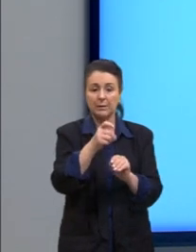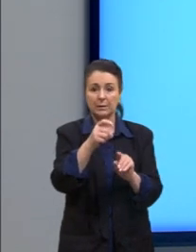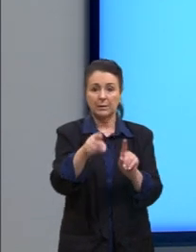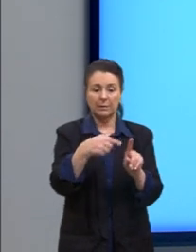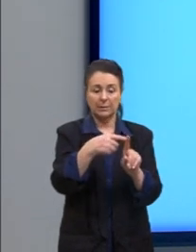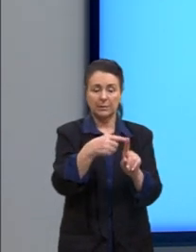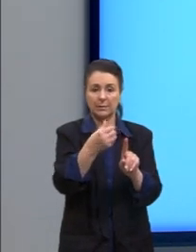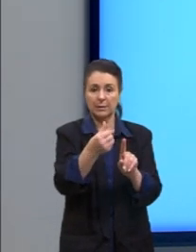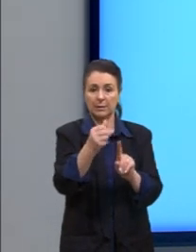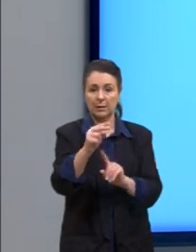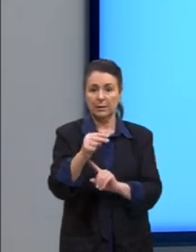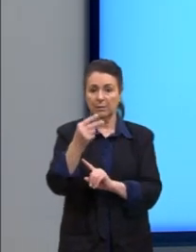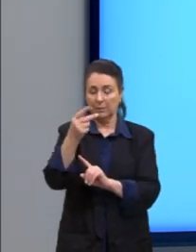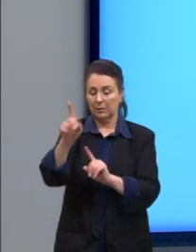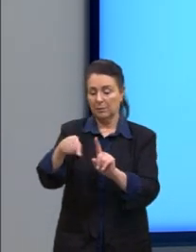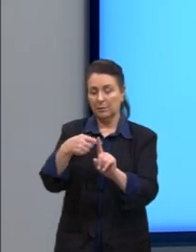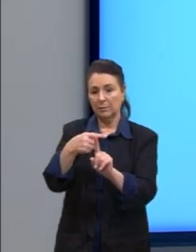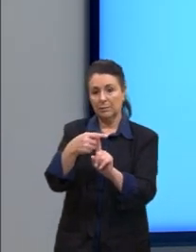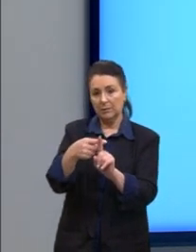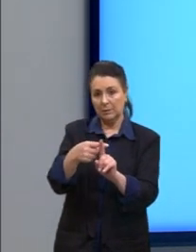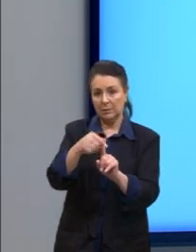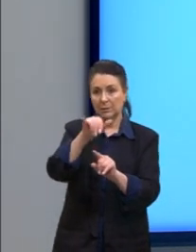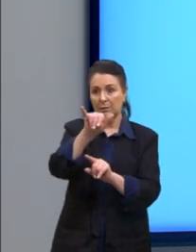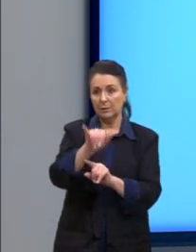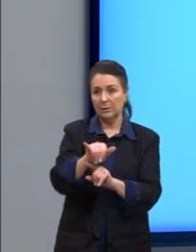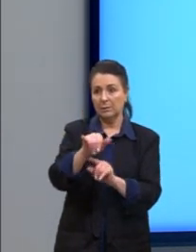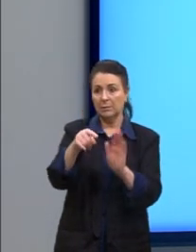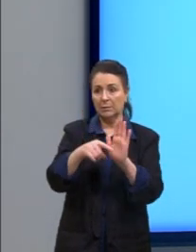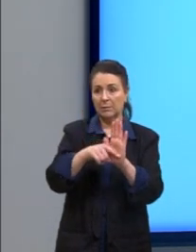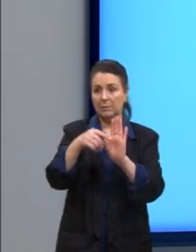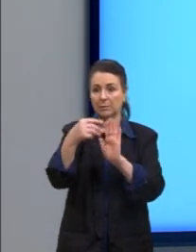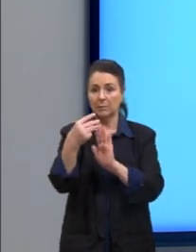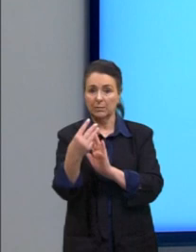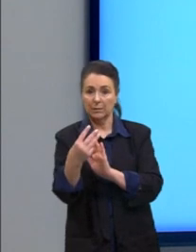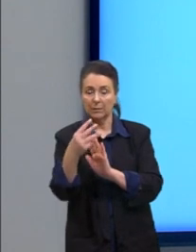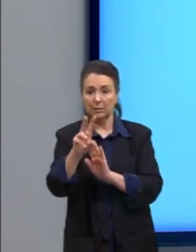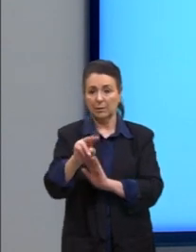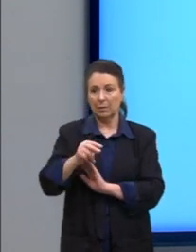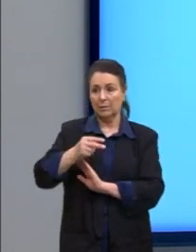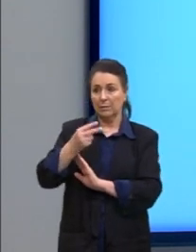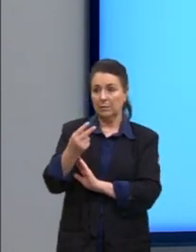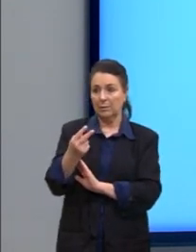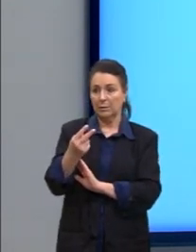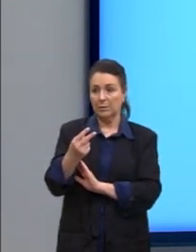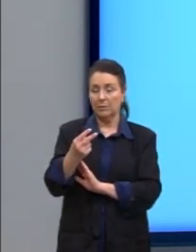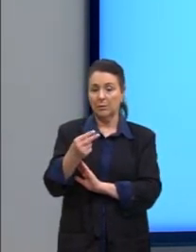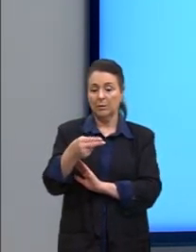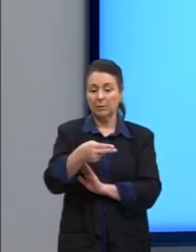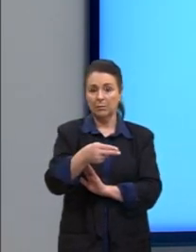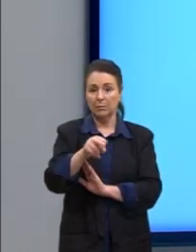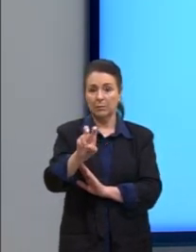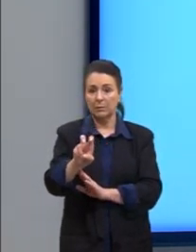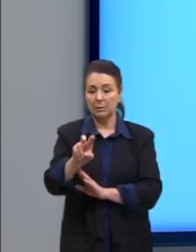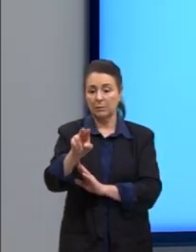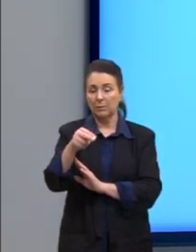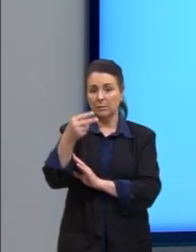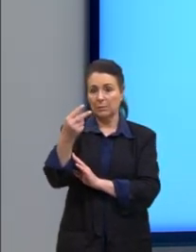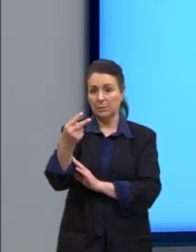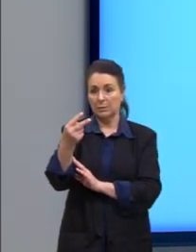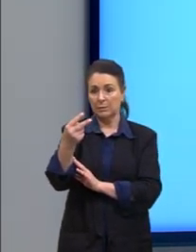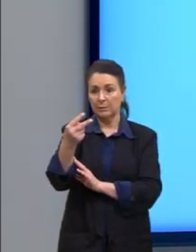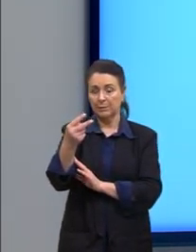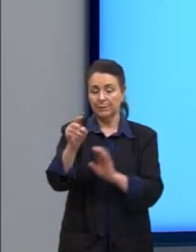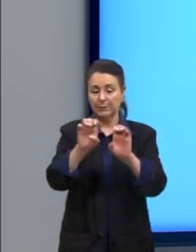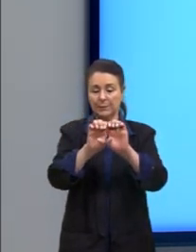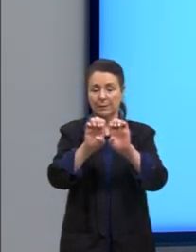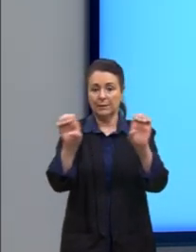ao quadrado, mais y menos 3 ao quadrado, igual a 5 ao quadrado. Equação